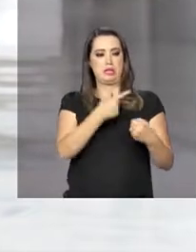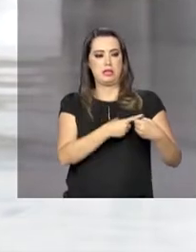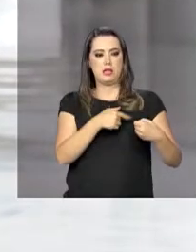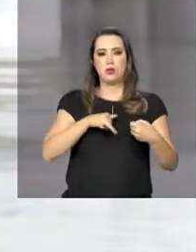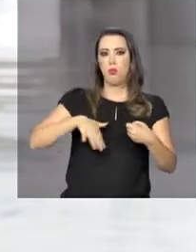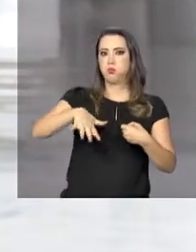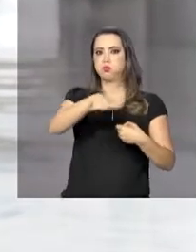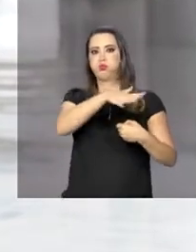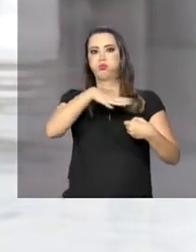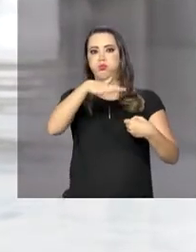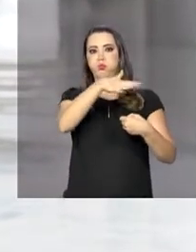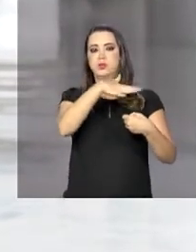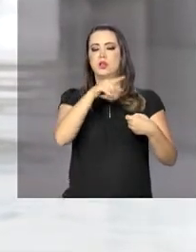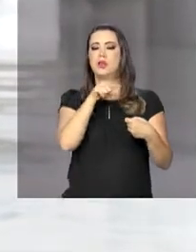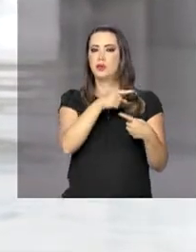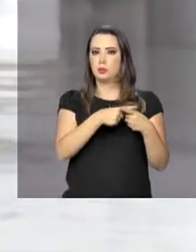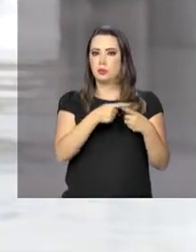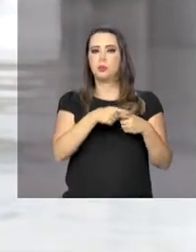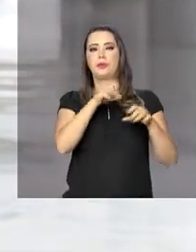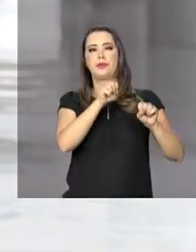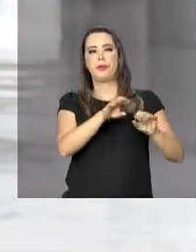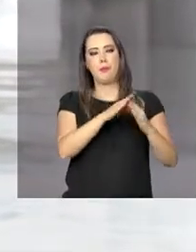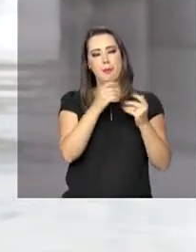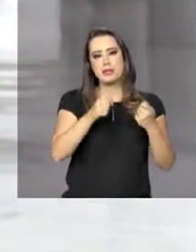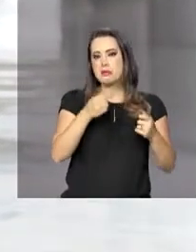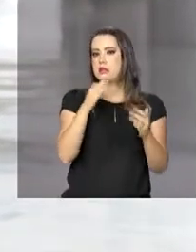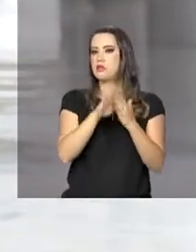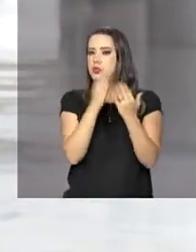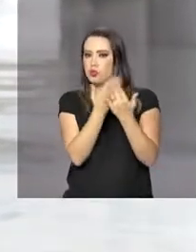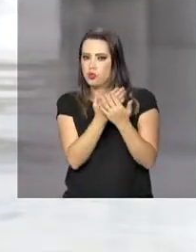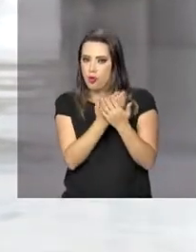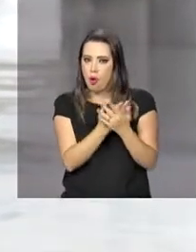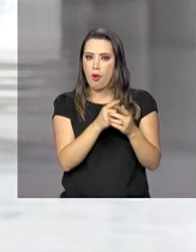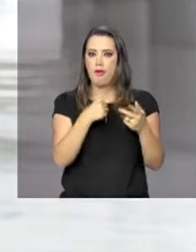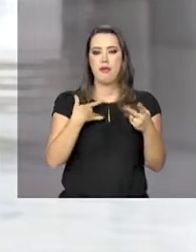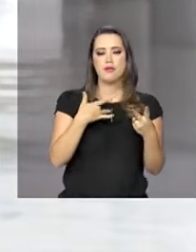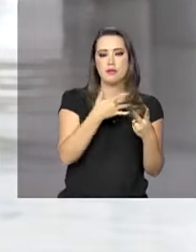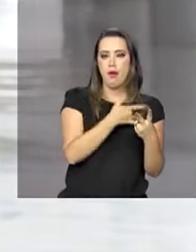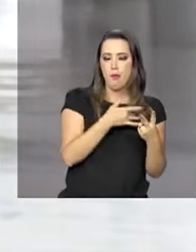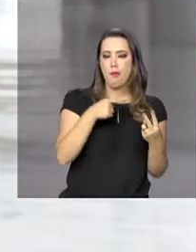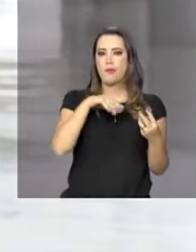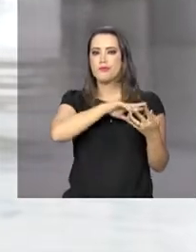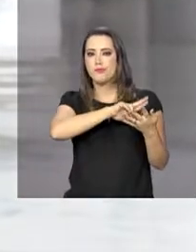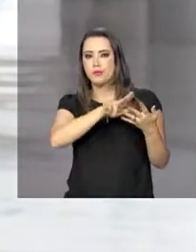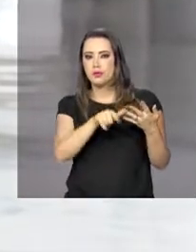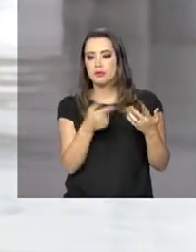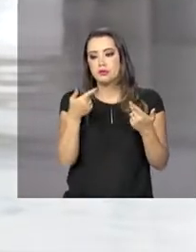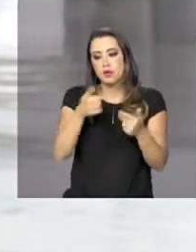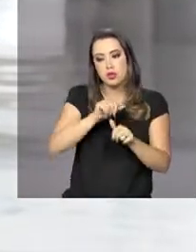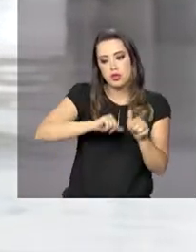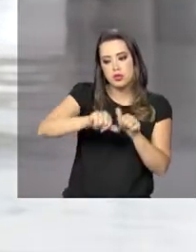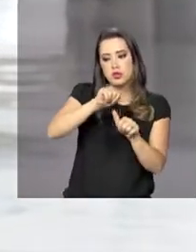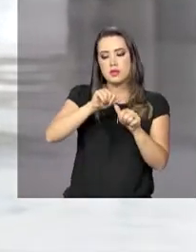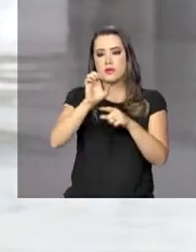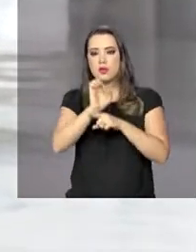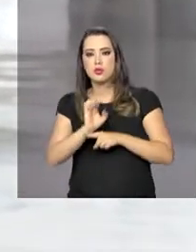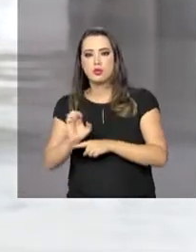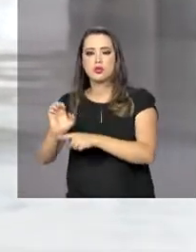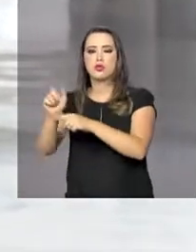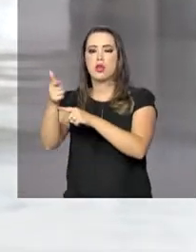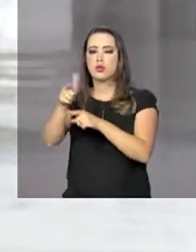saúde e educação pressionados. Então quando a gente dá condições de um imigrante se inserir na sociedade e transfere eles